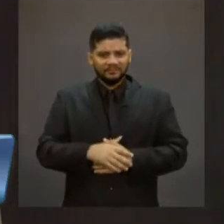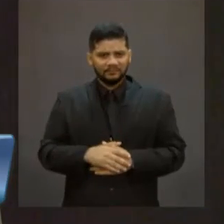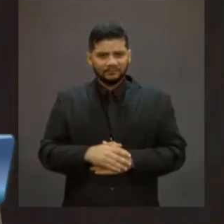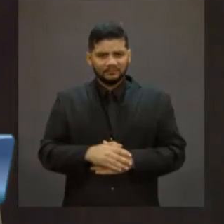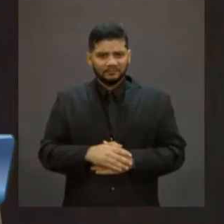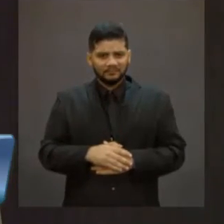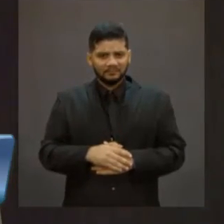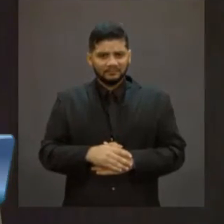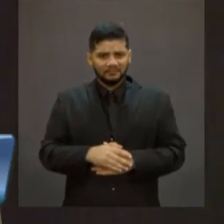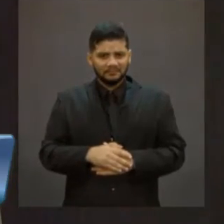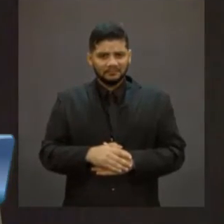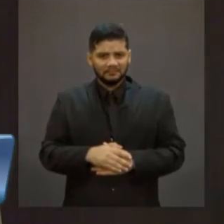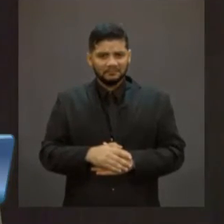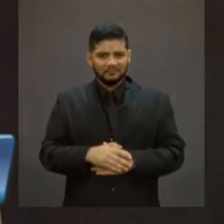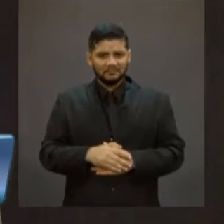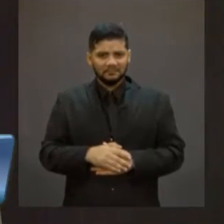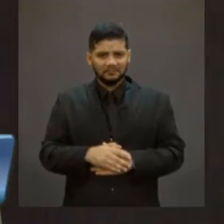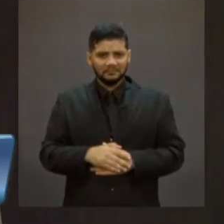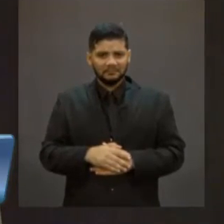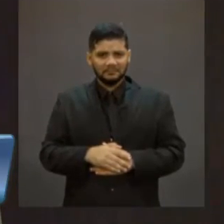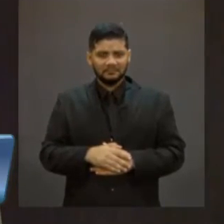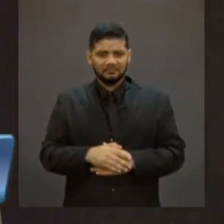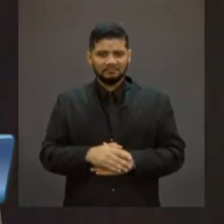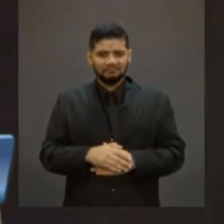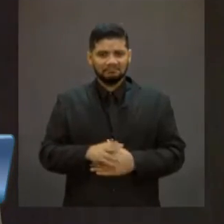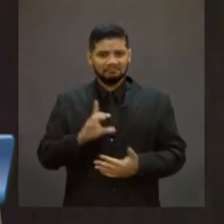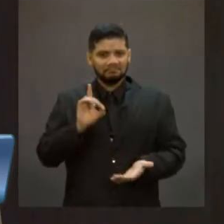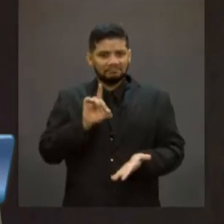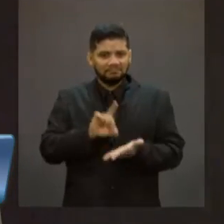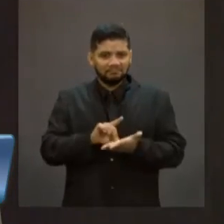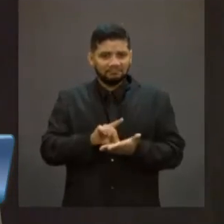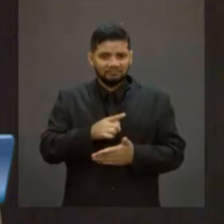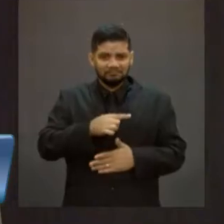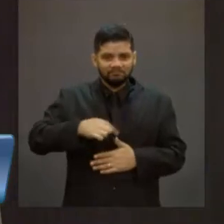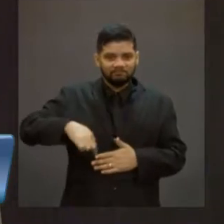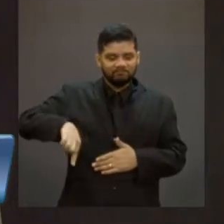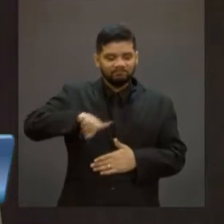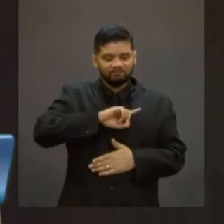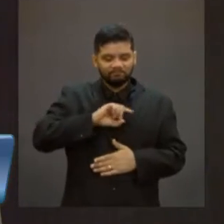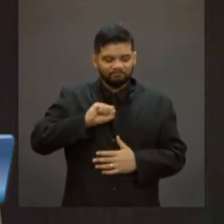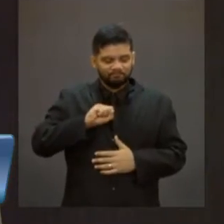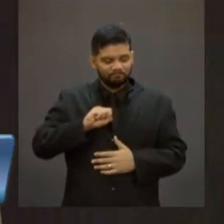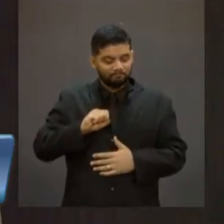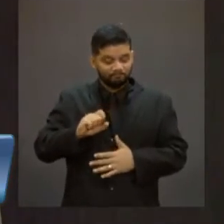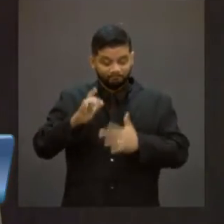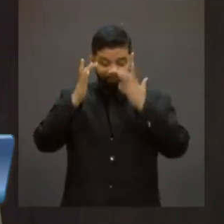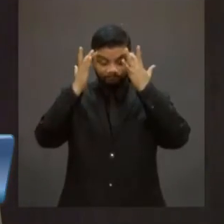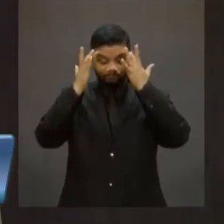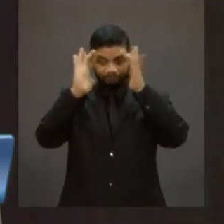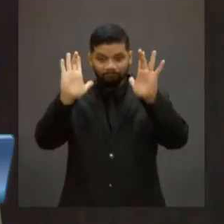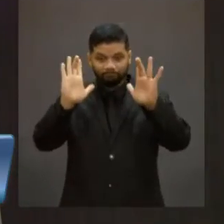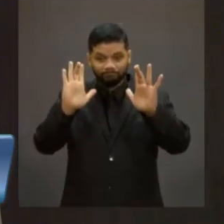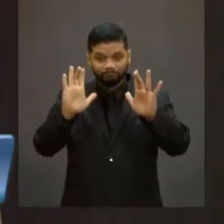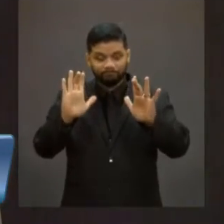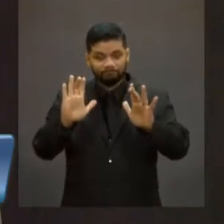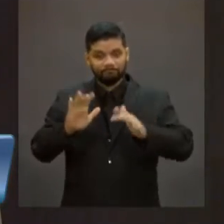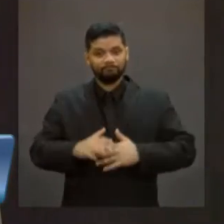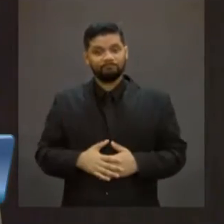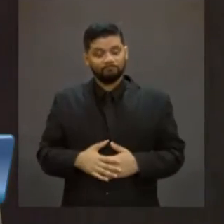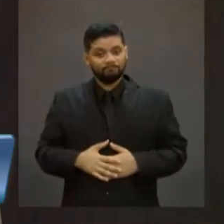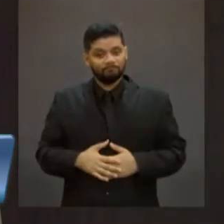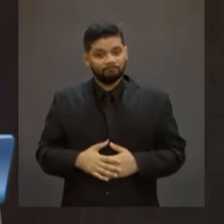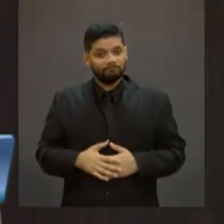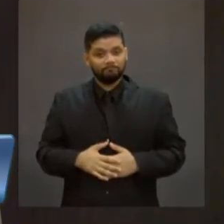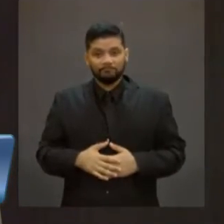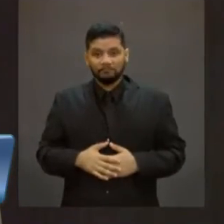abjeto, revoltante, indignante, é nojento. Deputado, quando possível, uma parte. Pois não. Porque